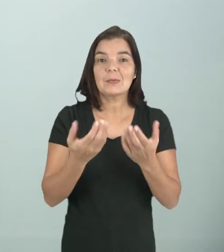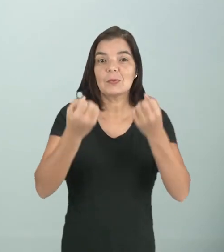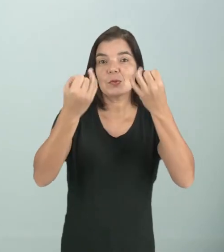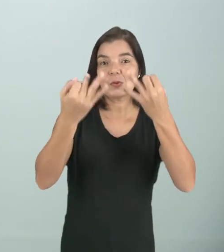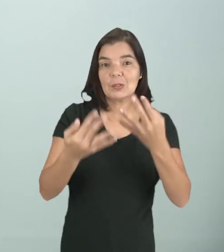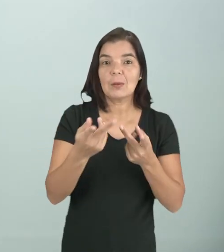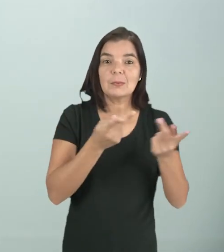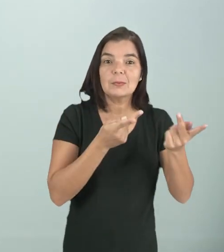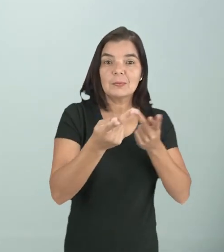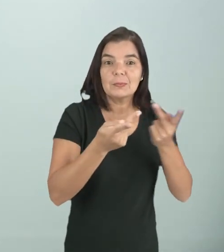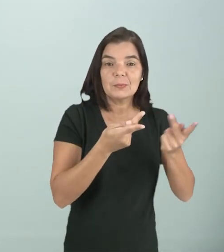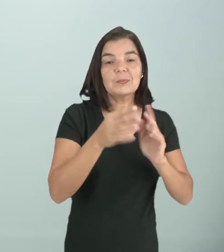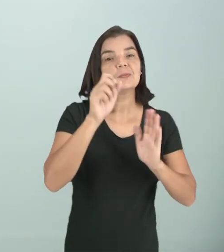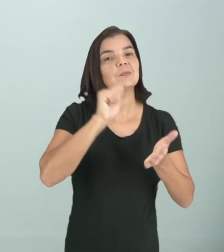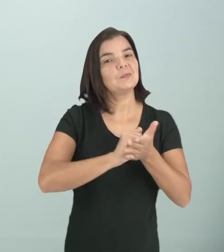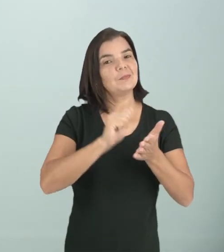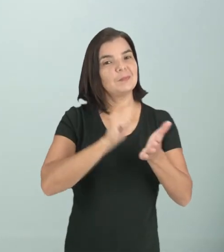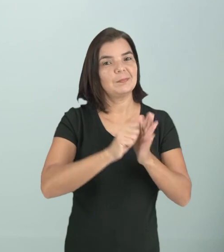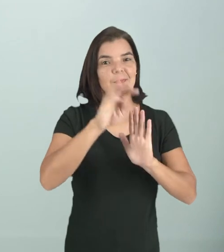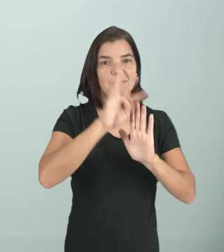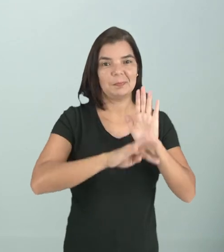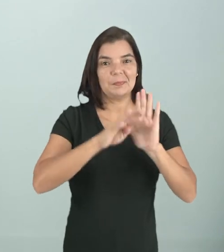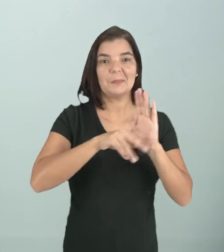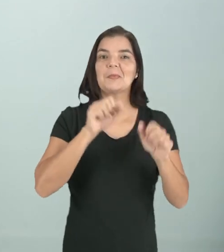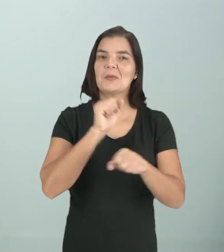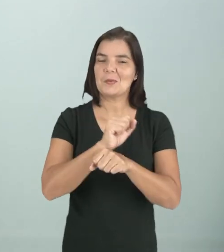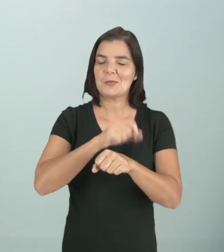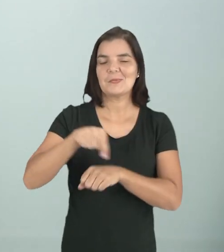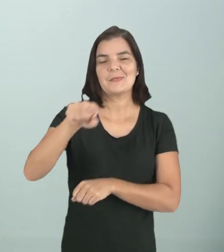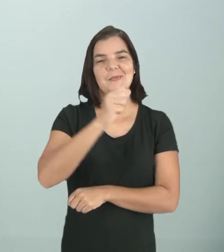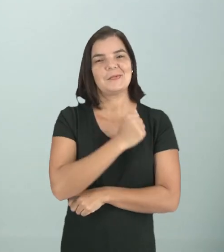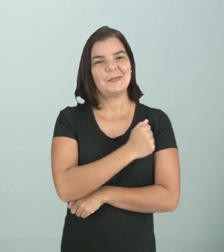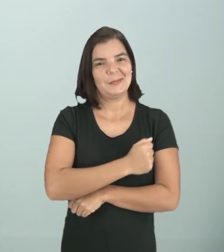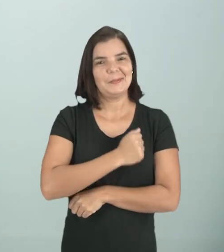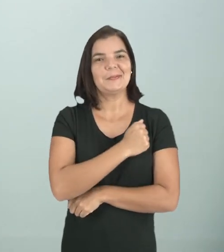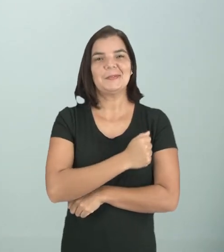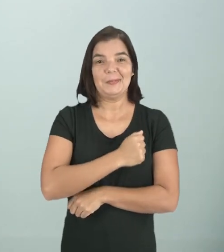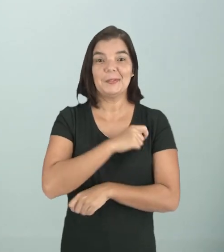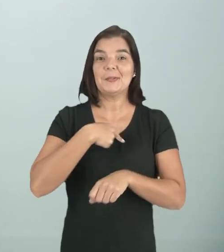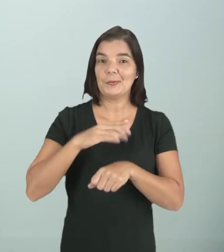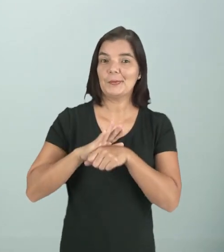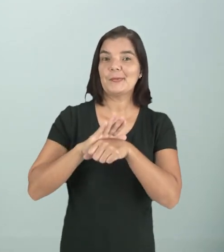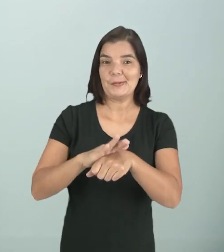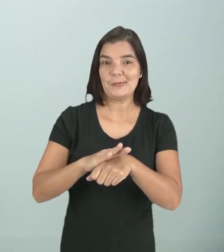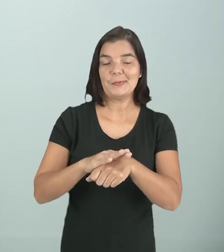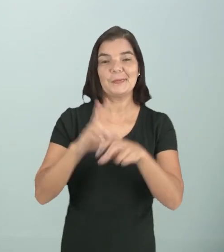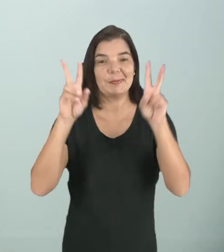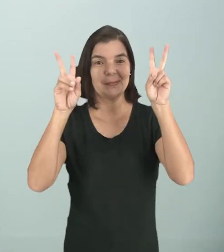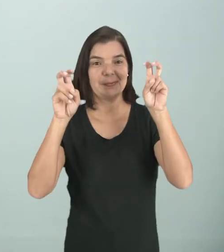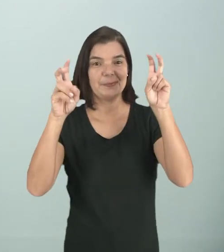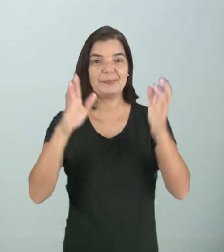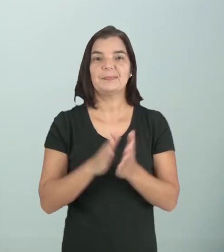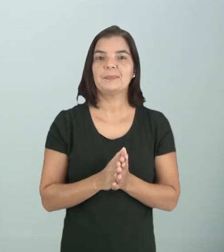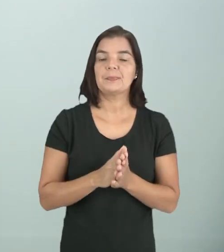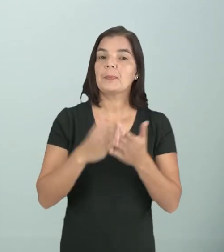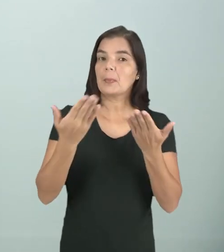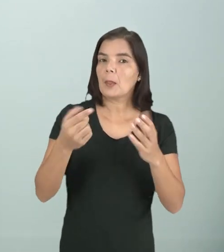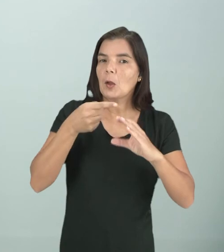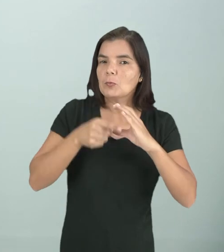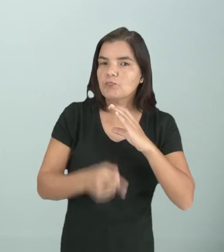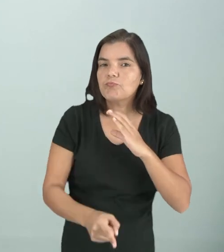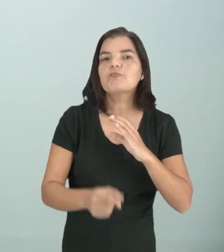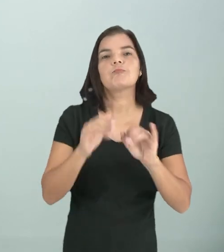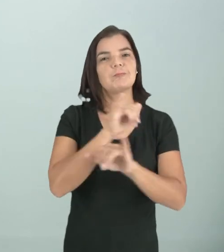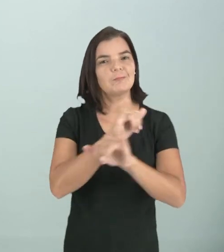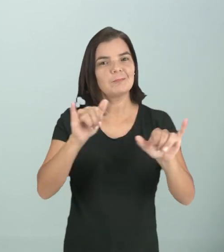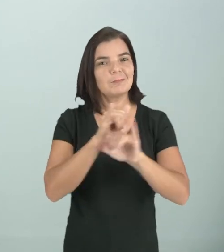falamos sobre planejamento e produção textual. Eu espero que vocês tenham gostado e eu tenham colaborado um pouco com esse assunto. Para aprofundamento